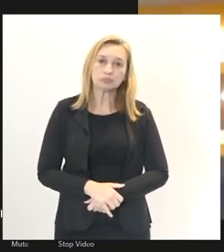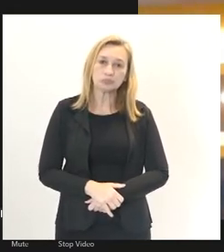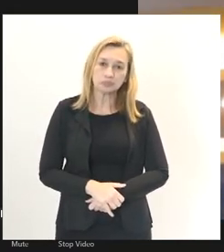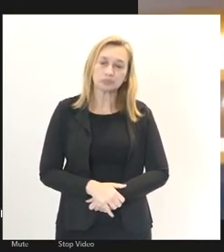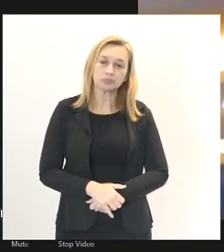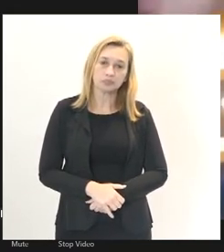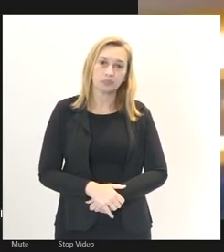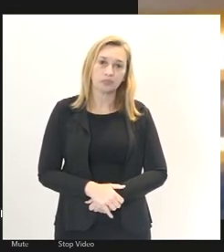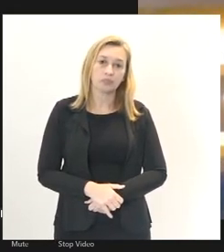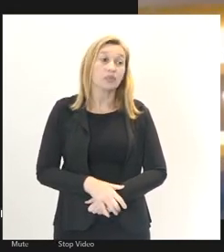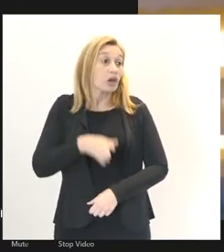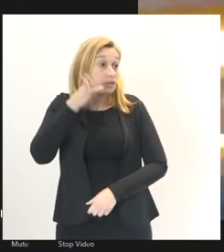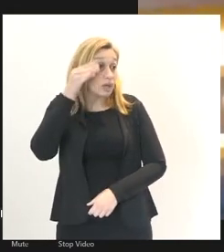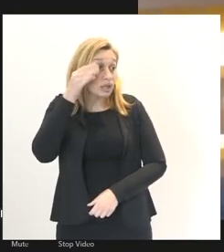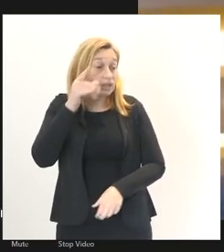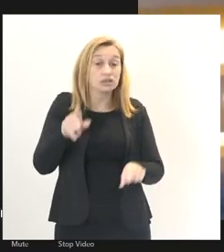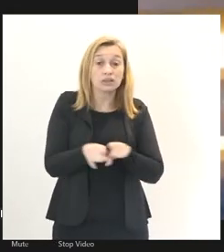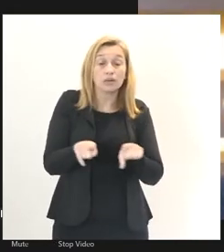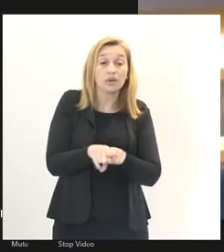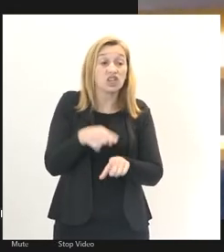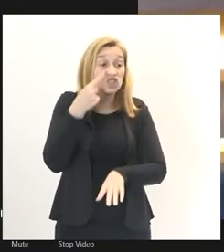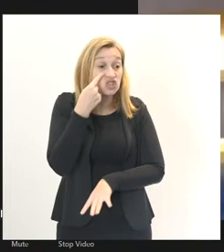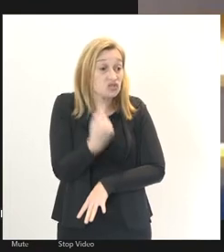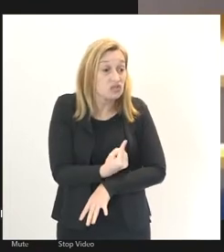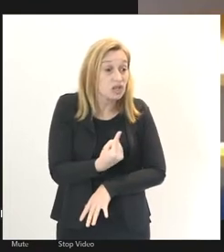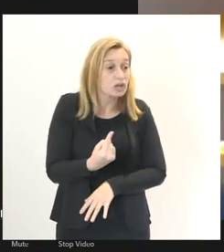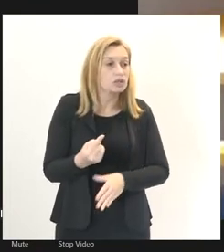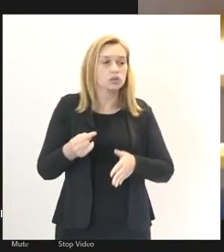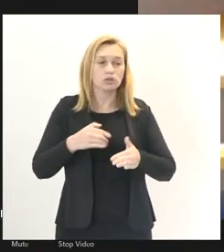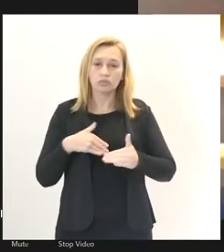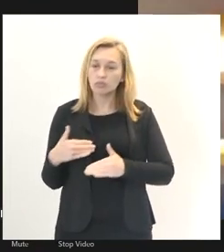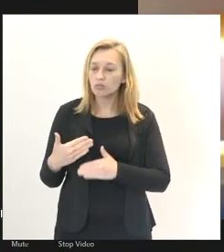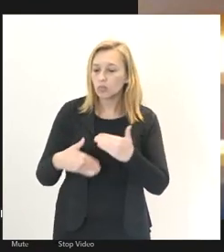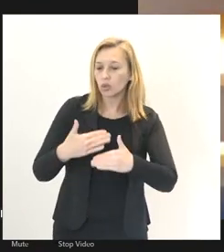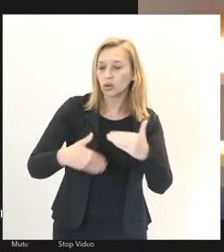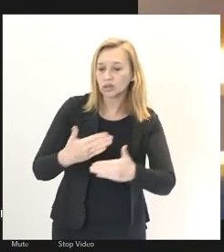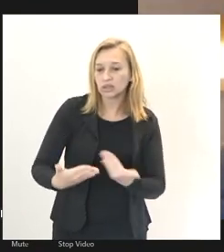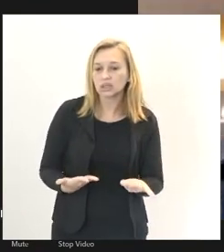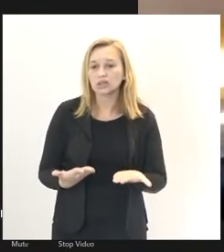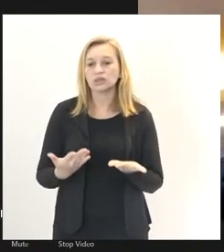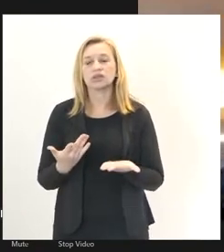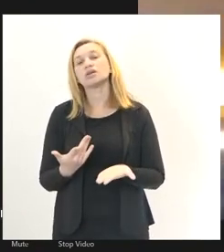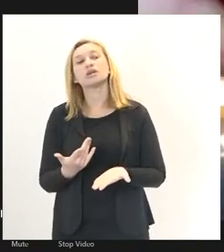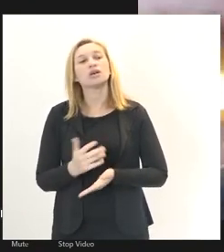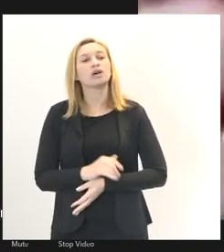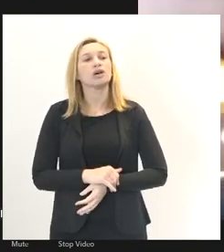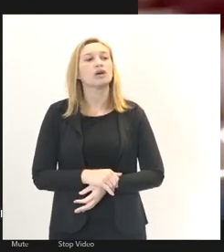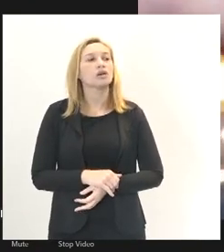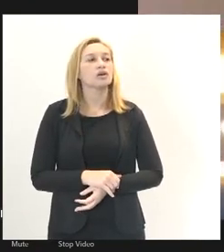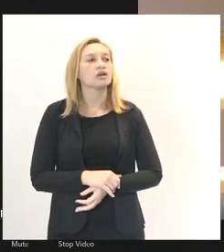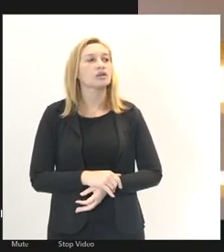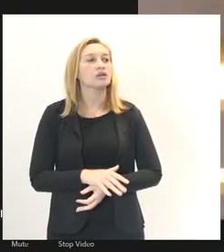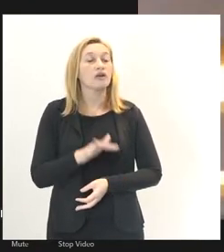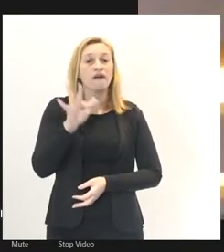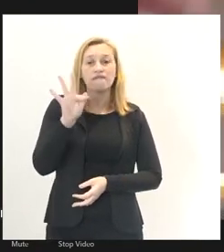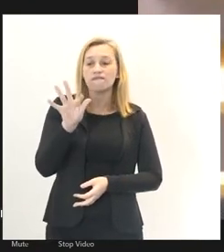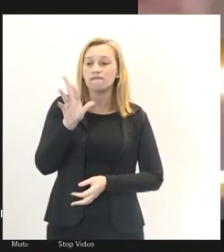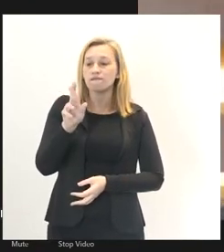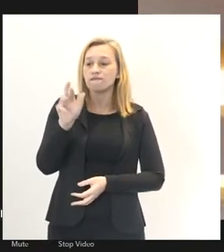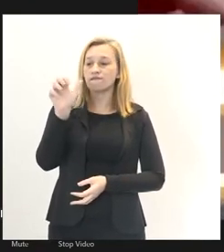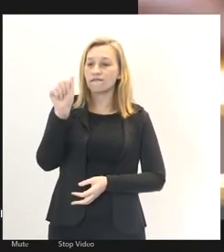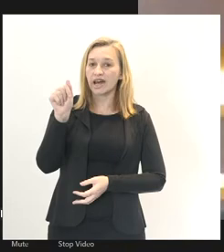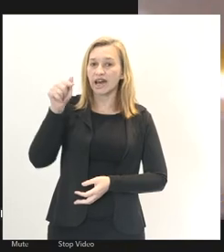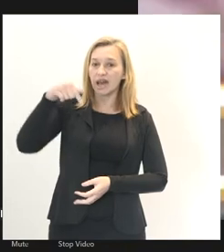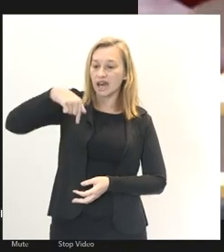e é interessante porque a gente vê nesse processo e é uma palavra trava-língua, é o fracricídio, é